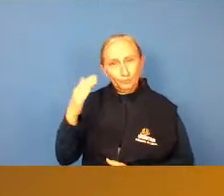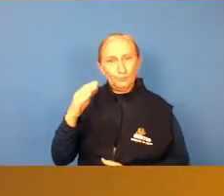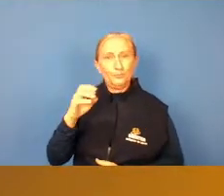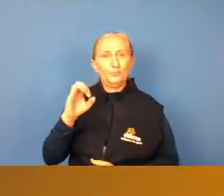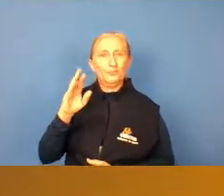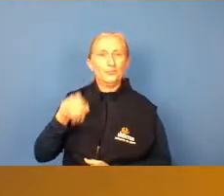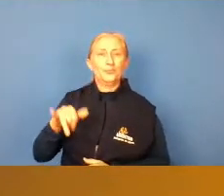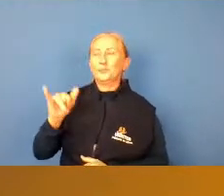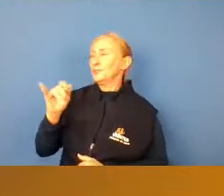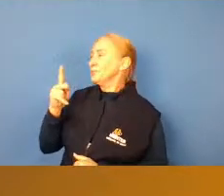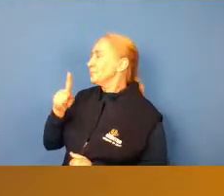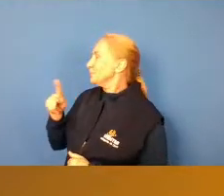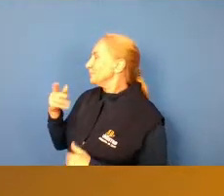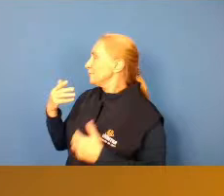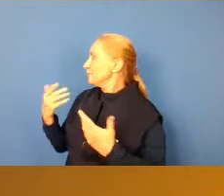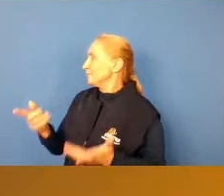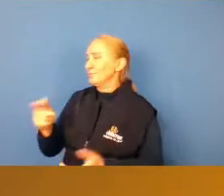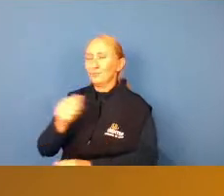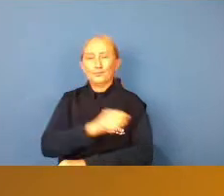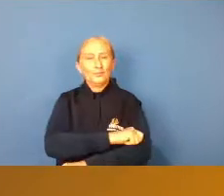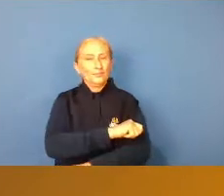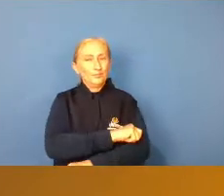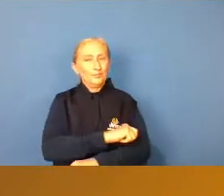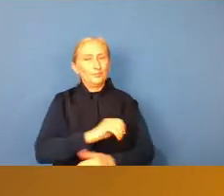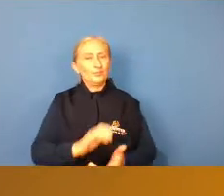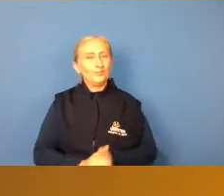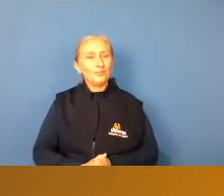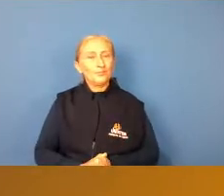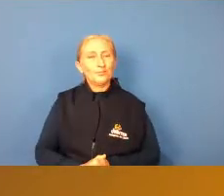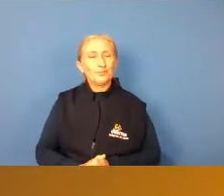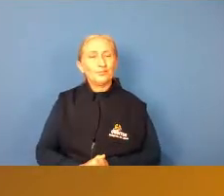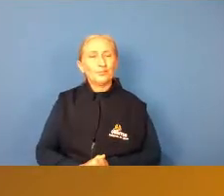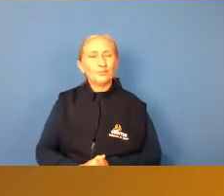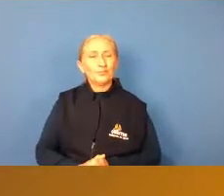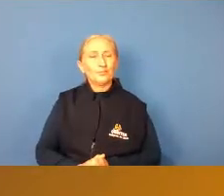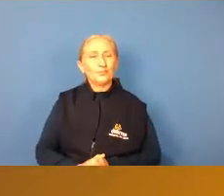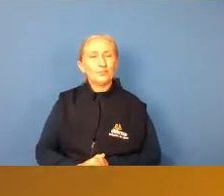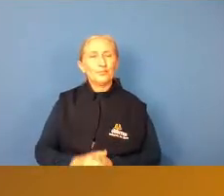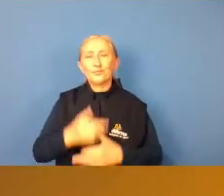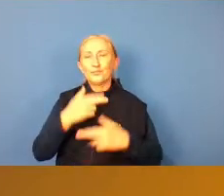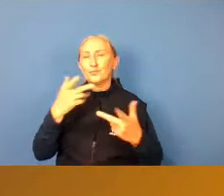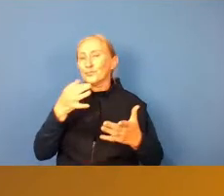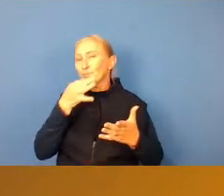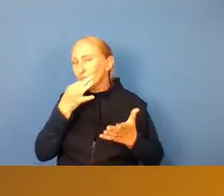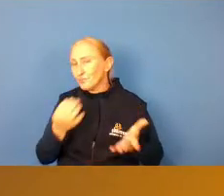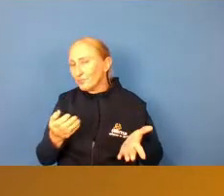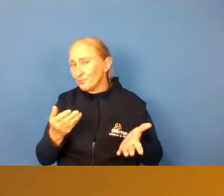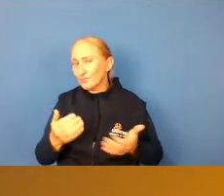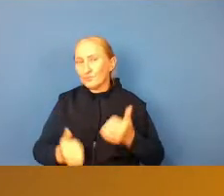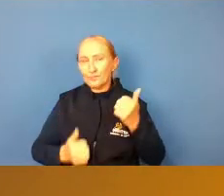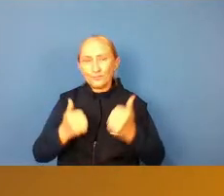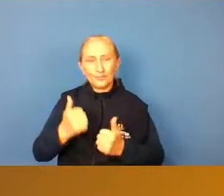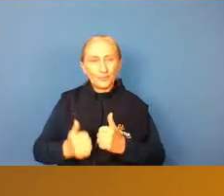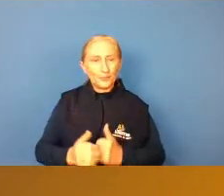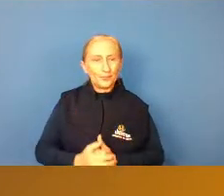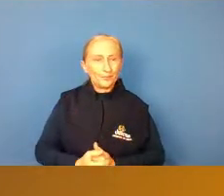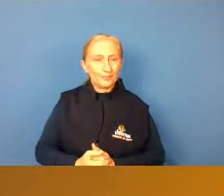professores alunos algum comentário sobre futebol